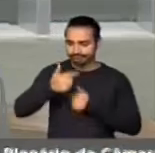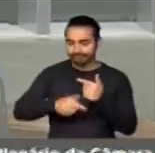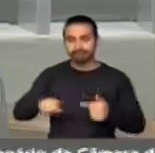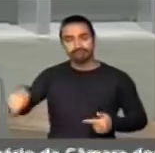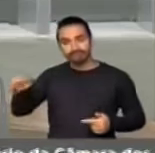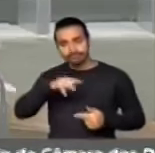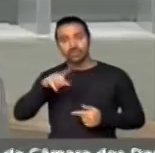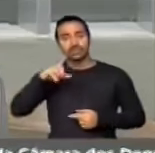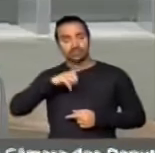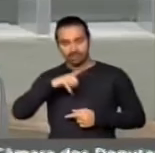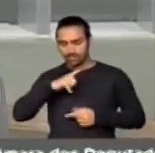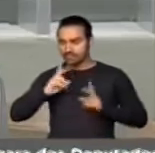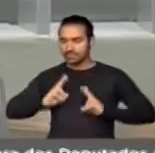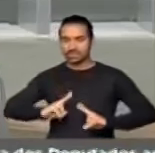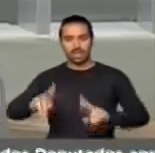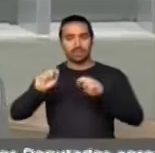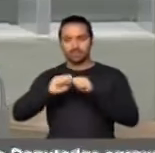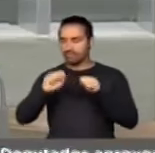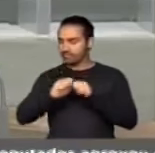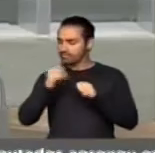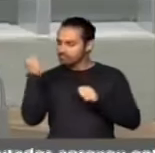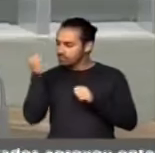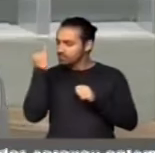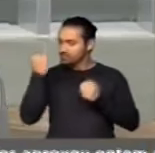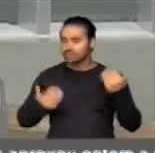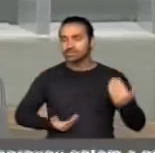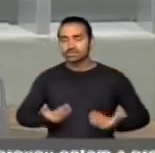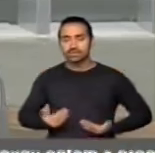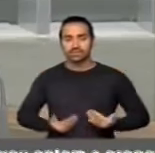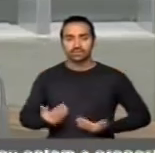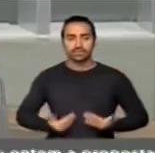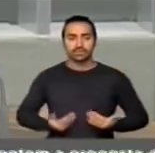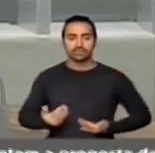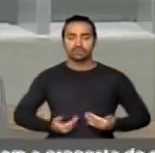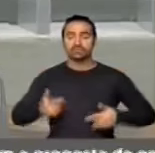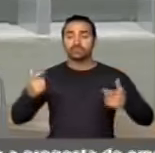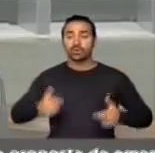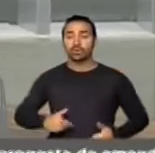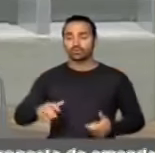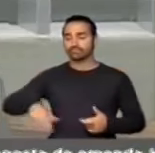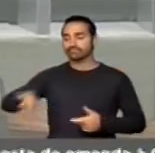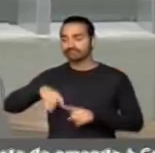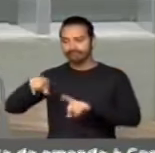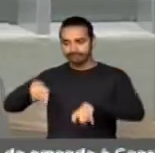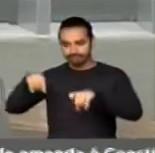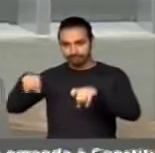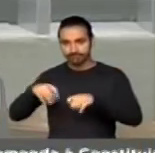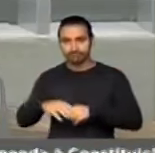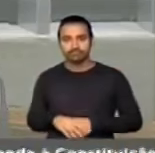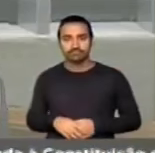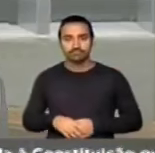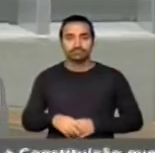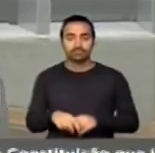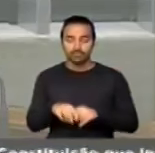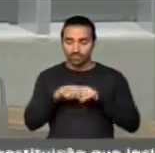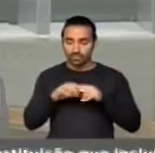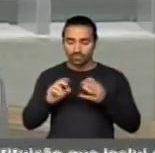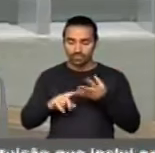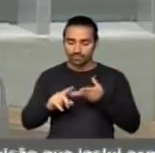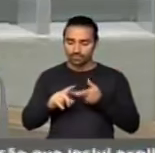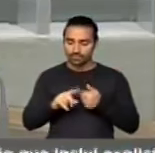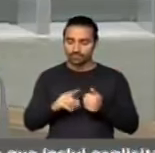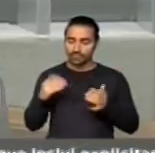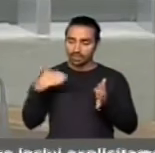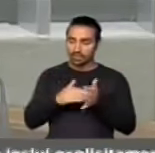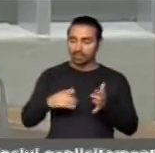fazendo e sempre prestaram relevantes serviços lá no campo e esses benefícios chegam até nós,